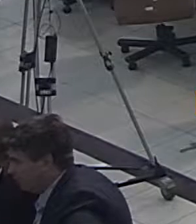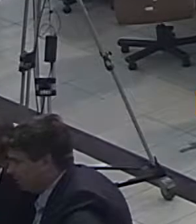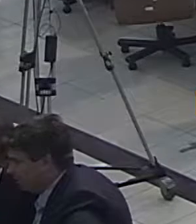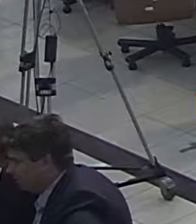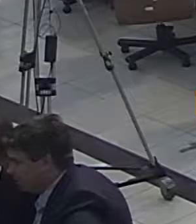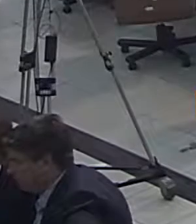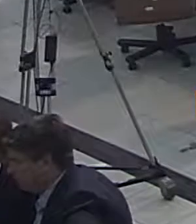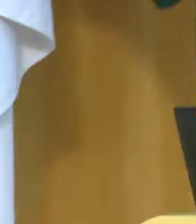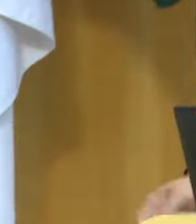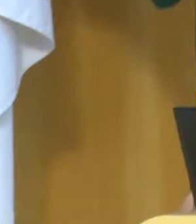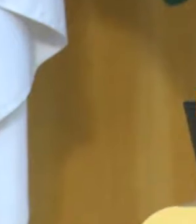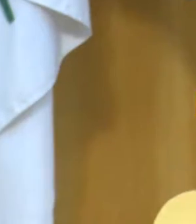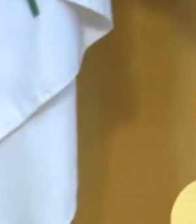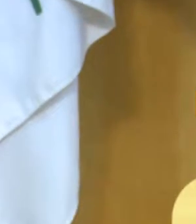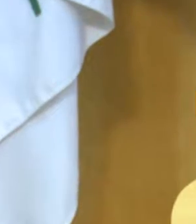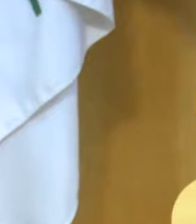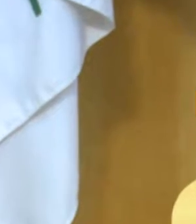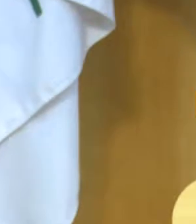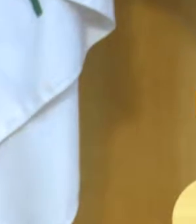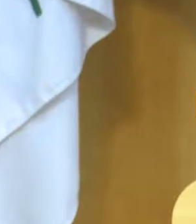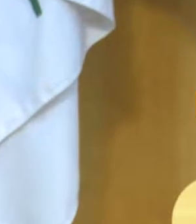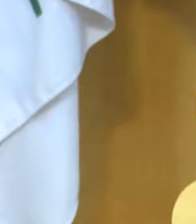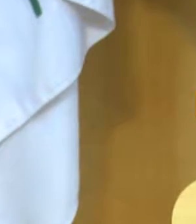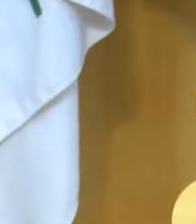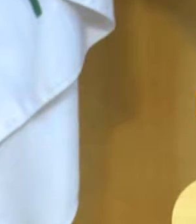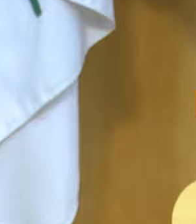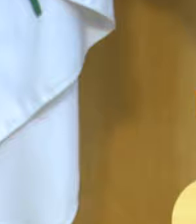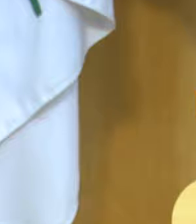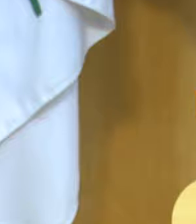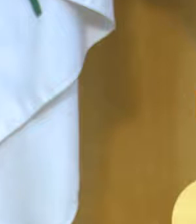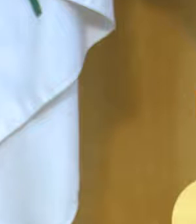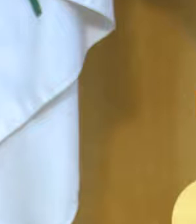Senhoras e senhores, bom dia a todos, bom dia a nobres pares.